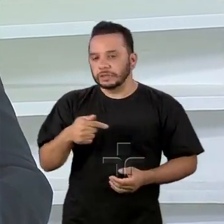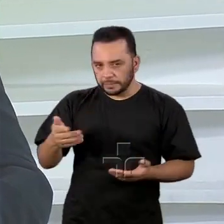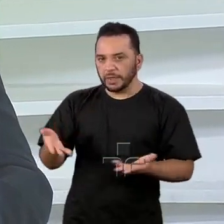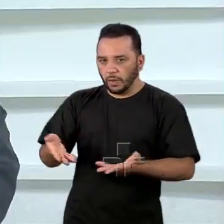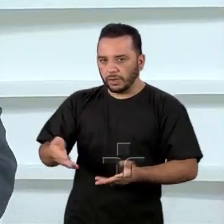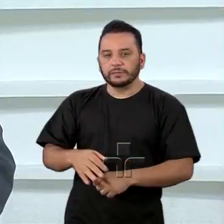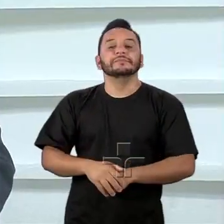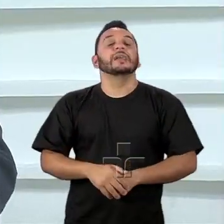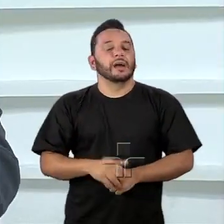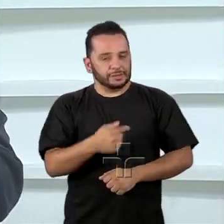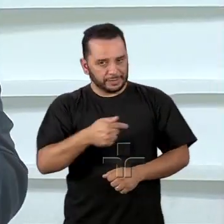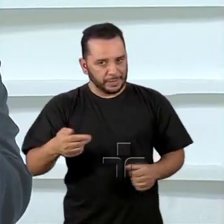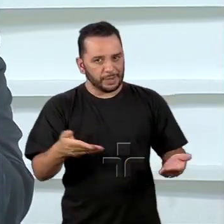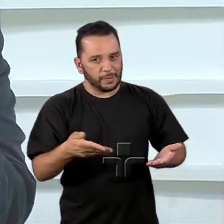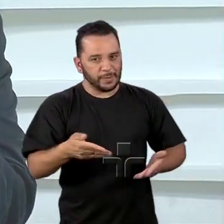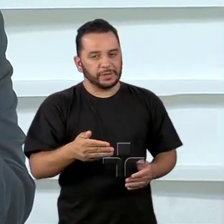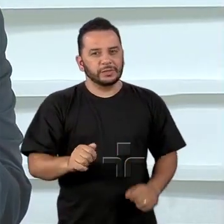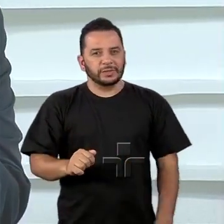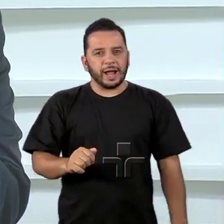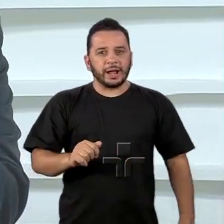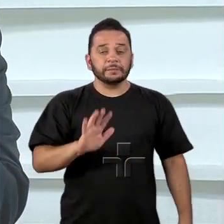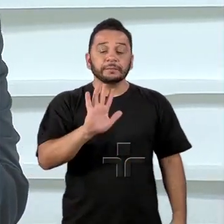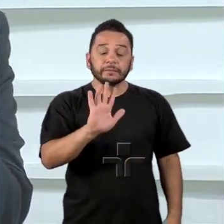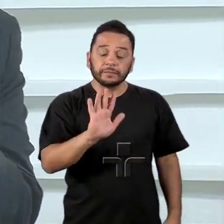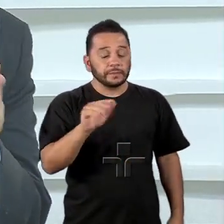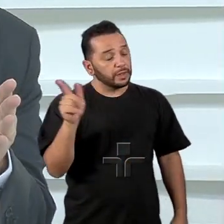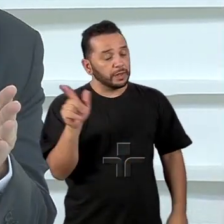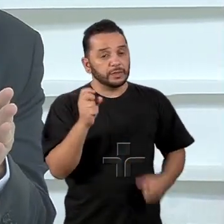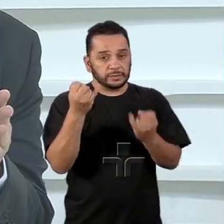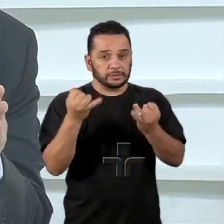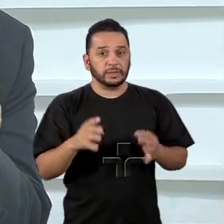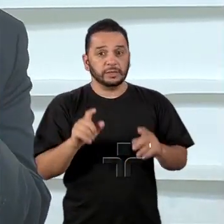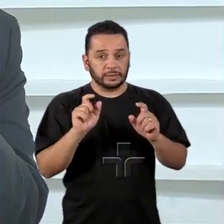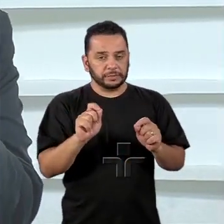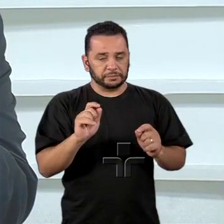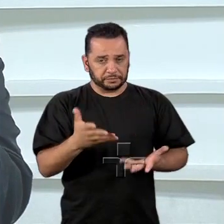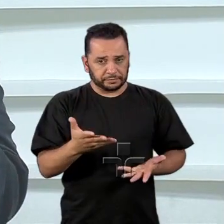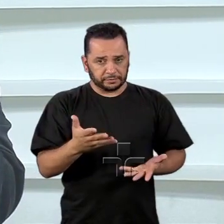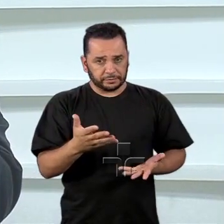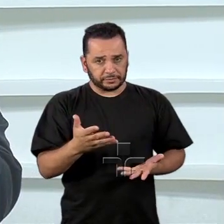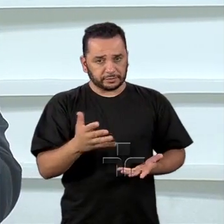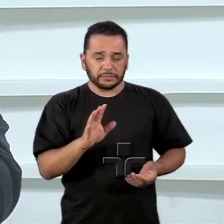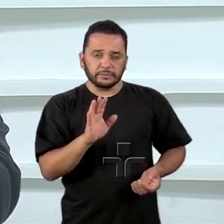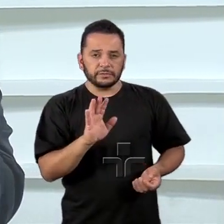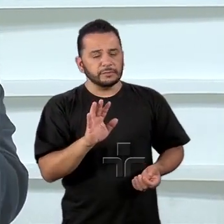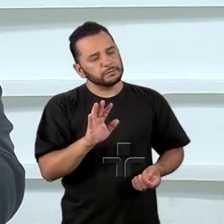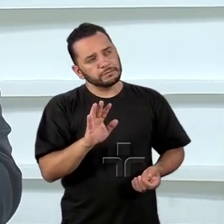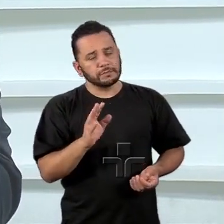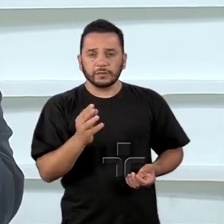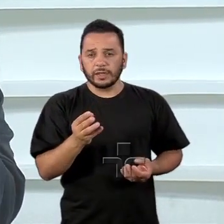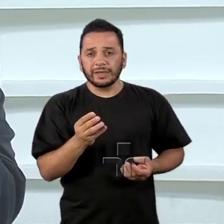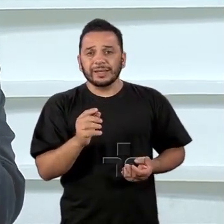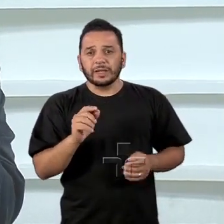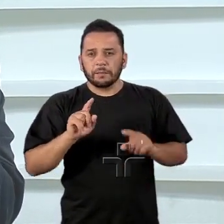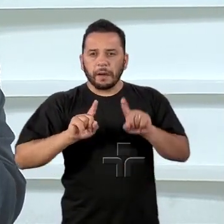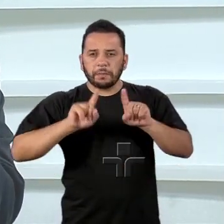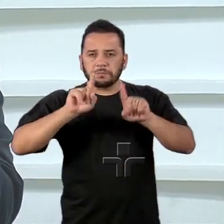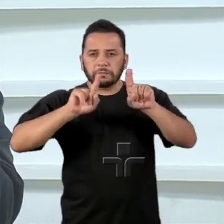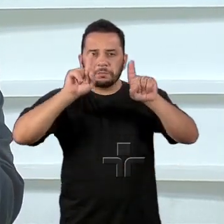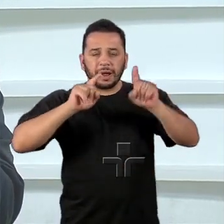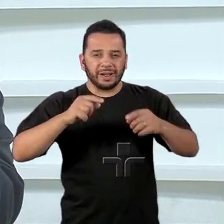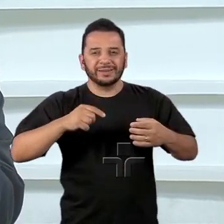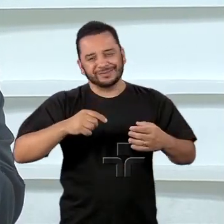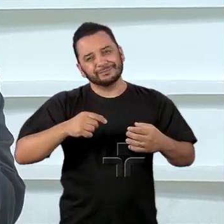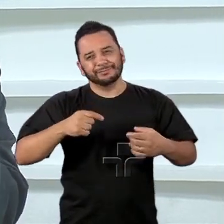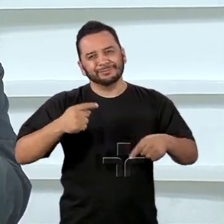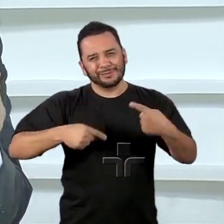semana, que ela coloca, ela vê quem está na frente nas pesquisas